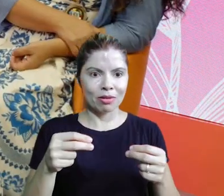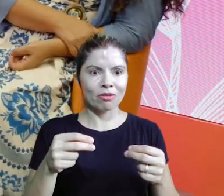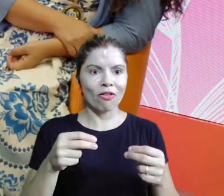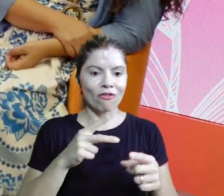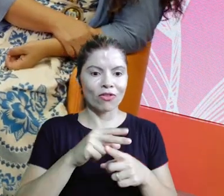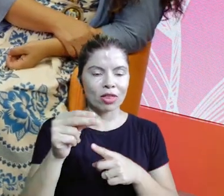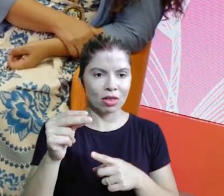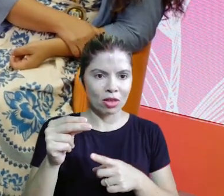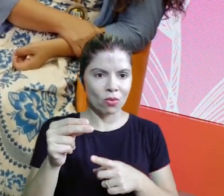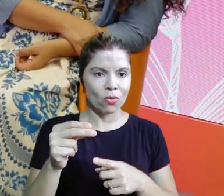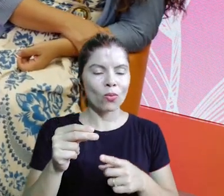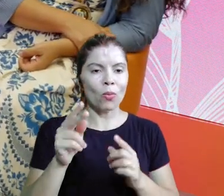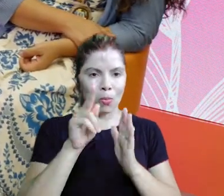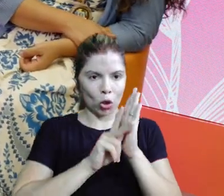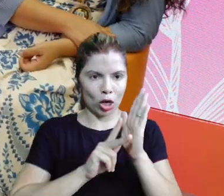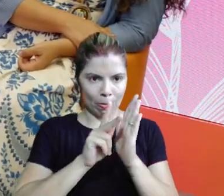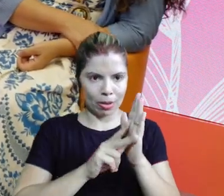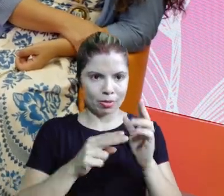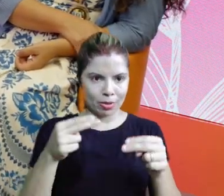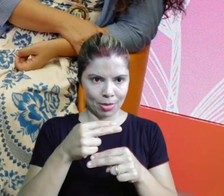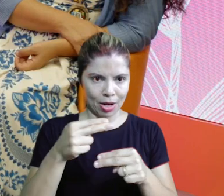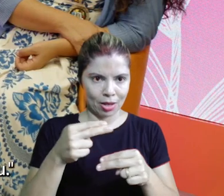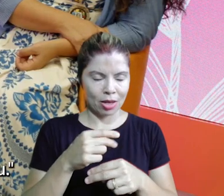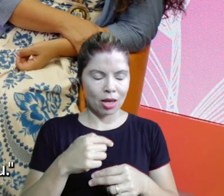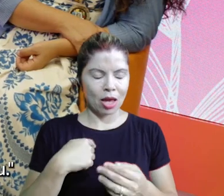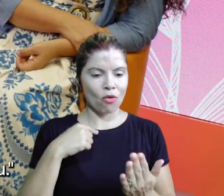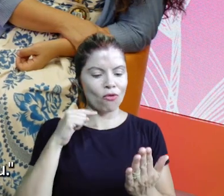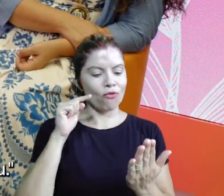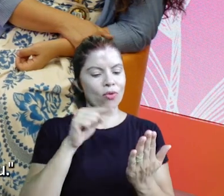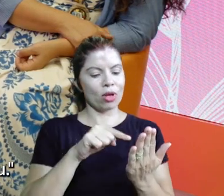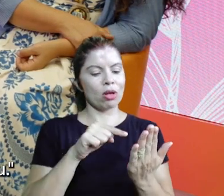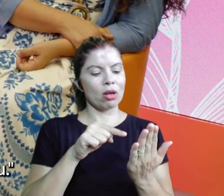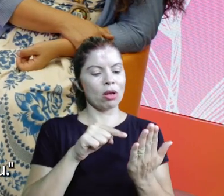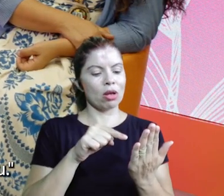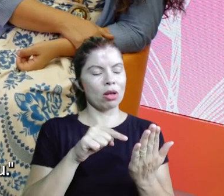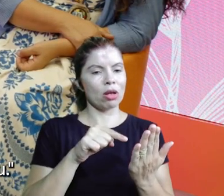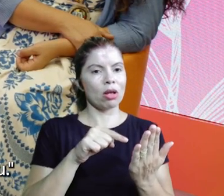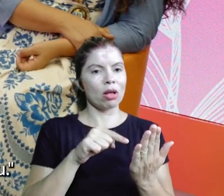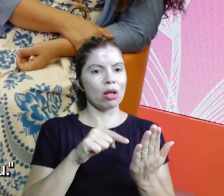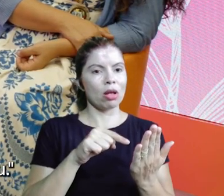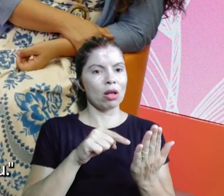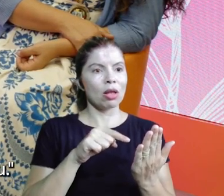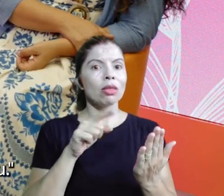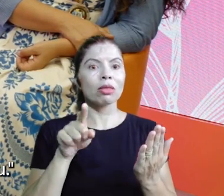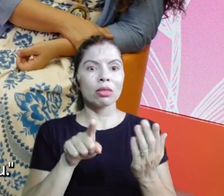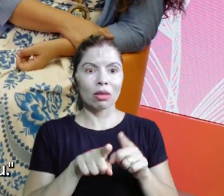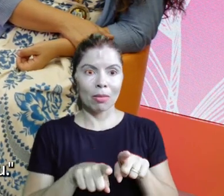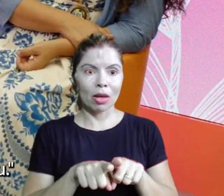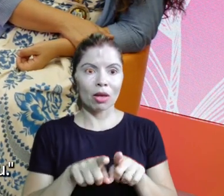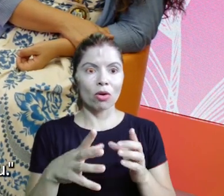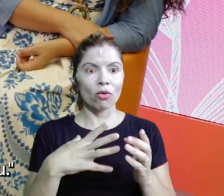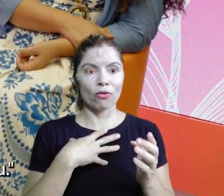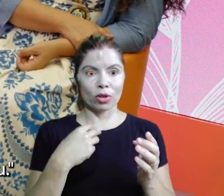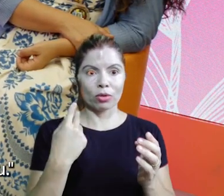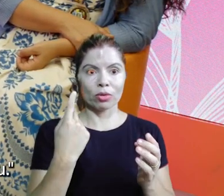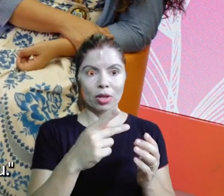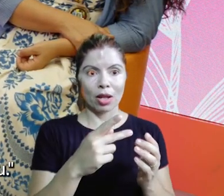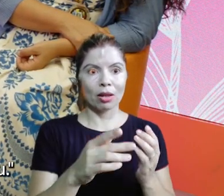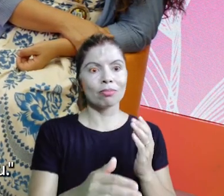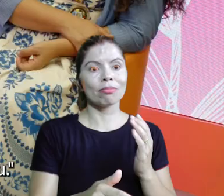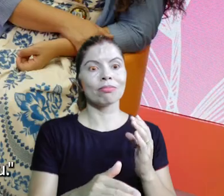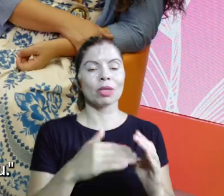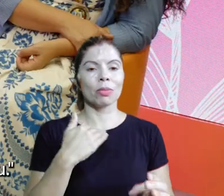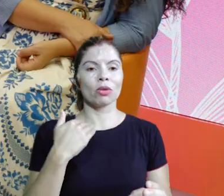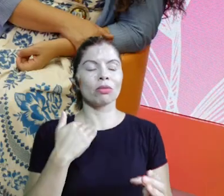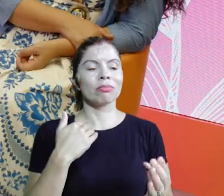aí, naquele dia, nós chegamos em São Paulo, que eu abri a mensagem, o filho dela falou, a minha mãe